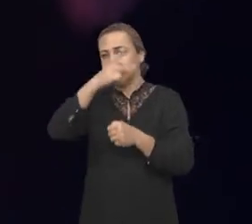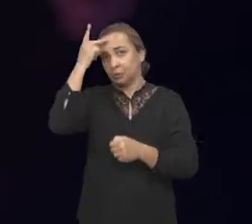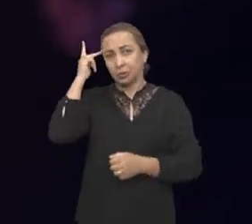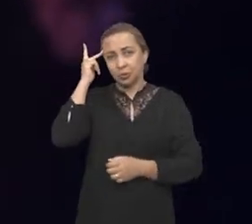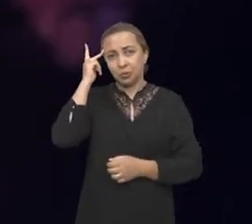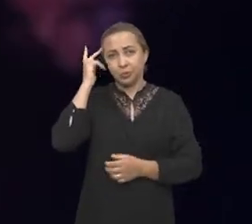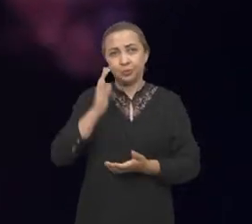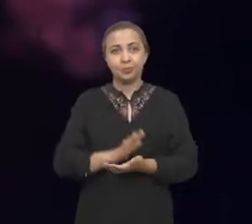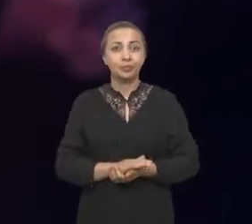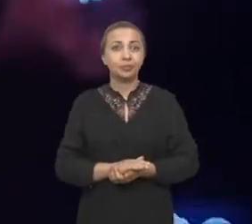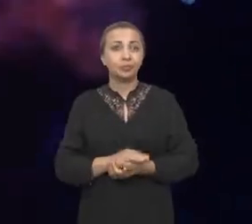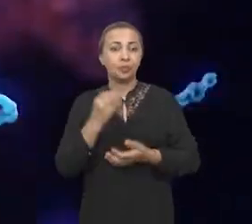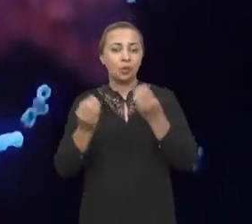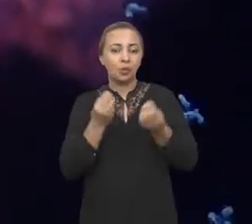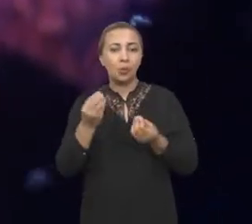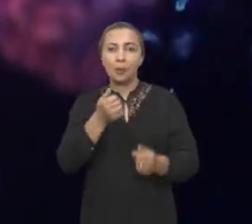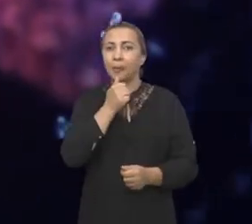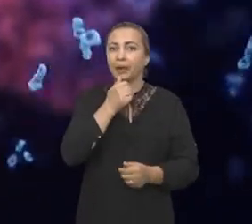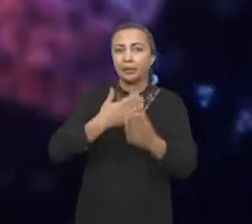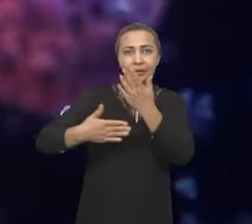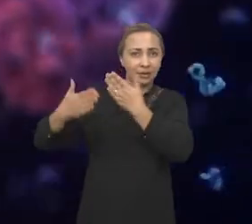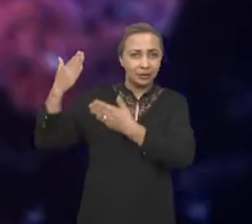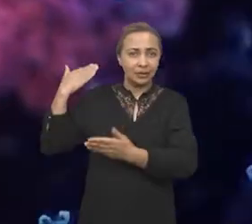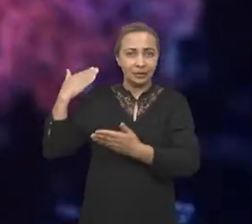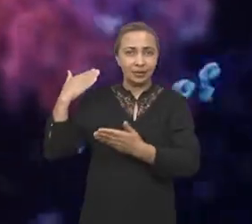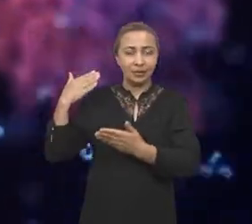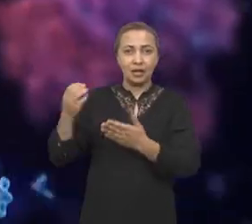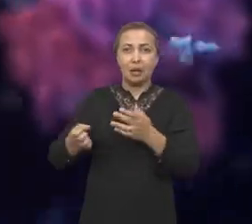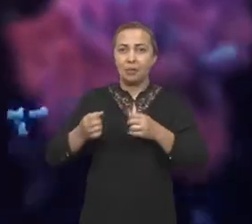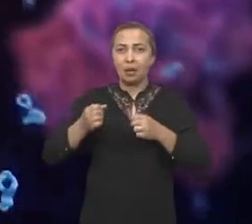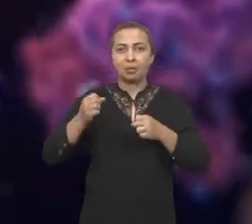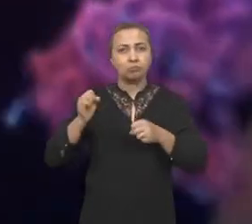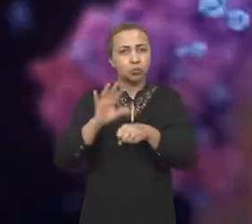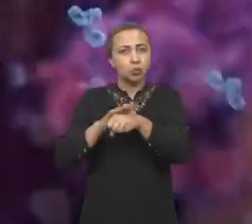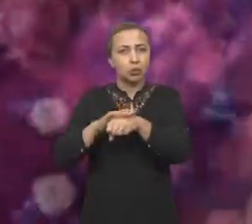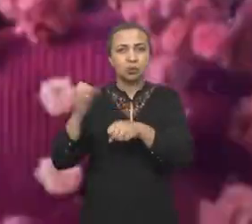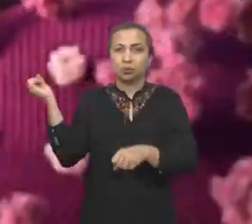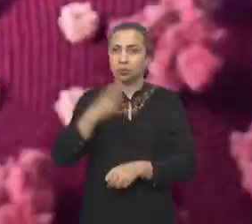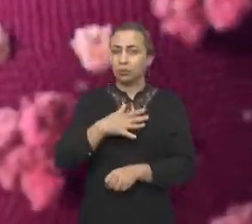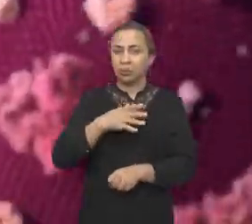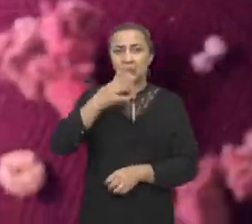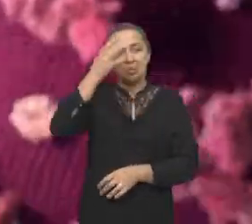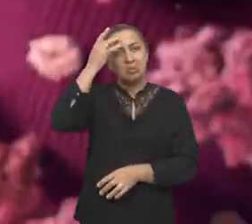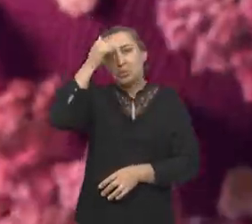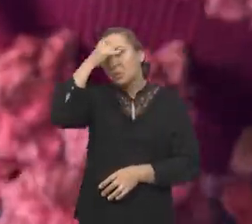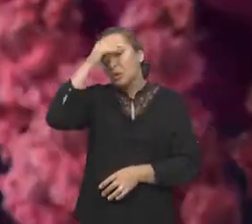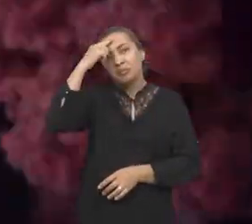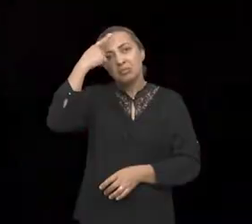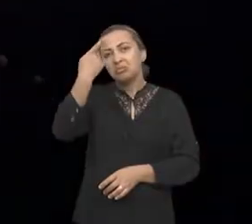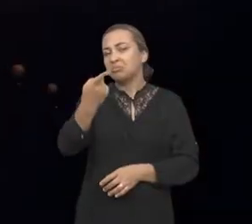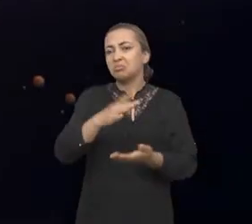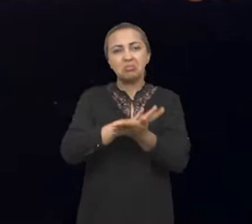E, como ainda na época era uma doença recente, então a gente não tinha ideia do que essa doença poderia